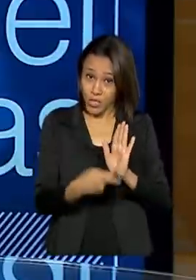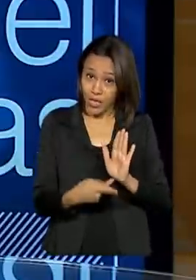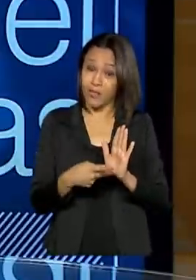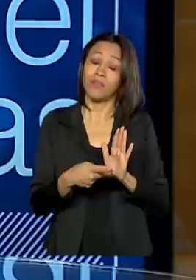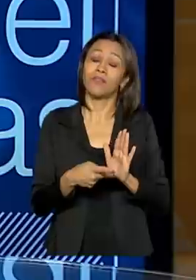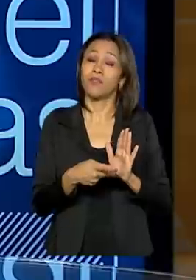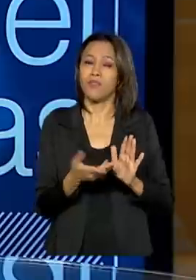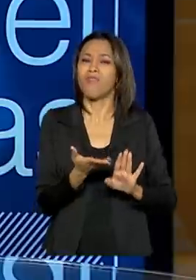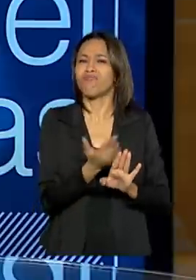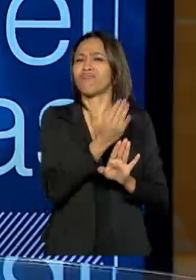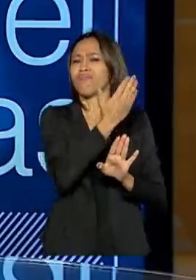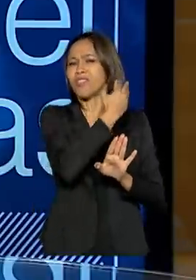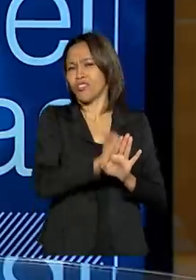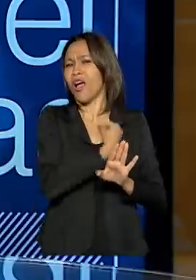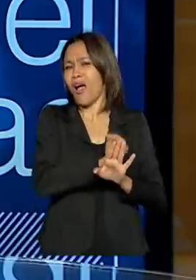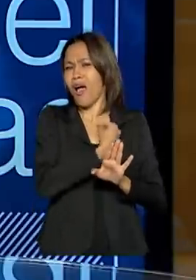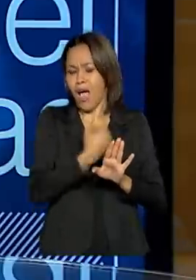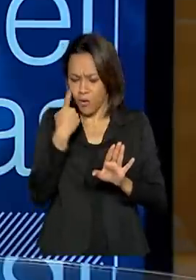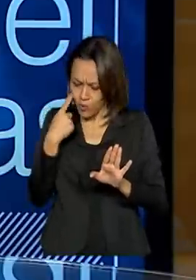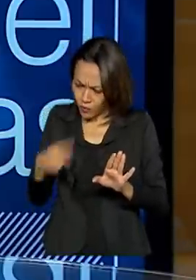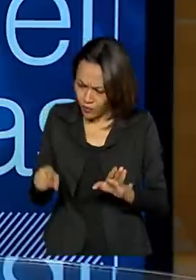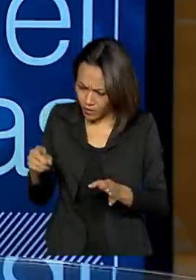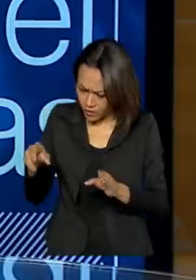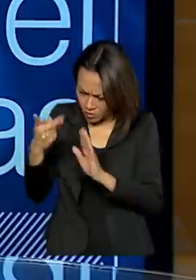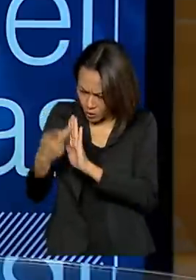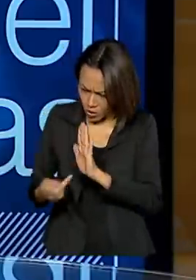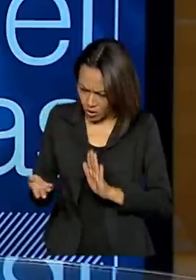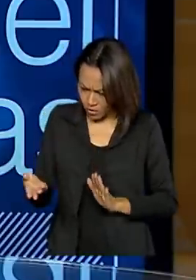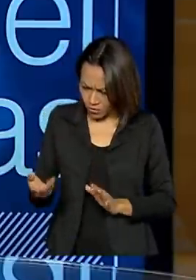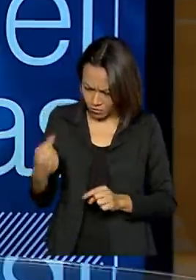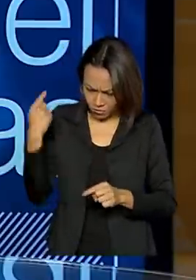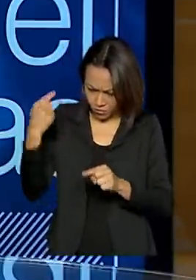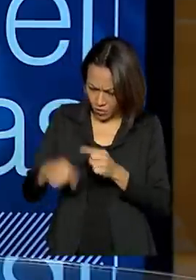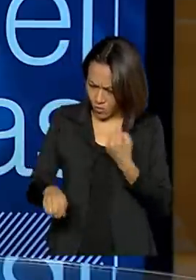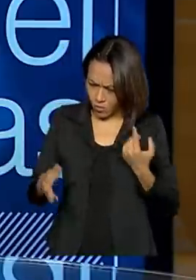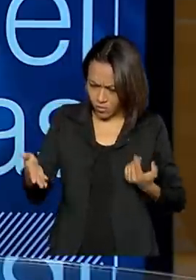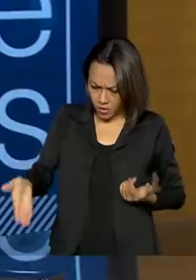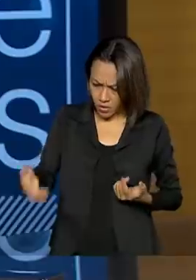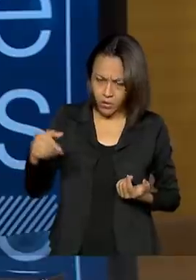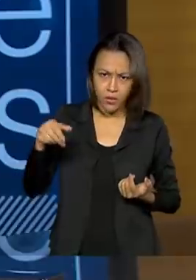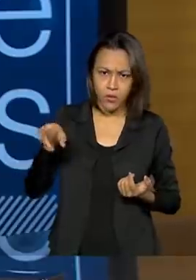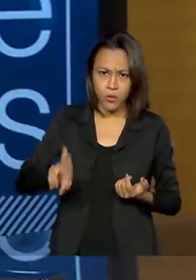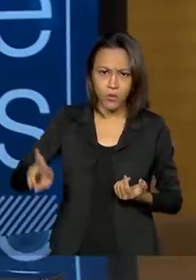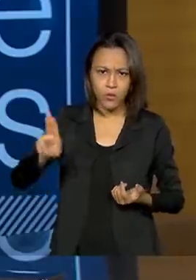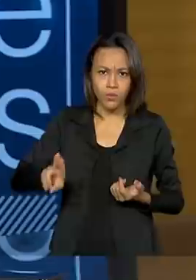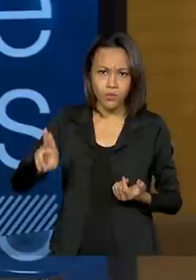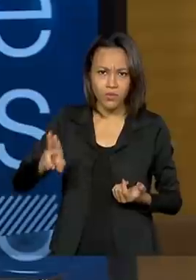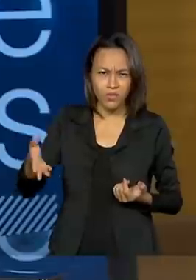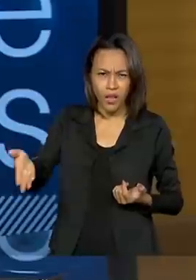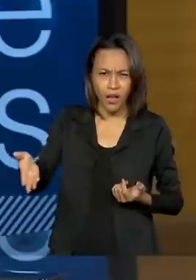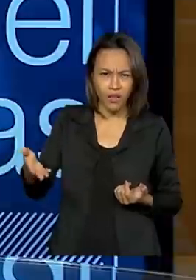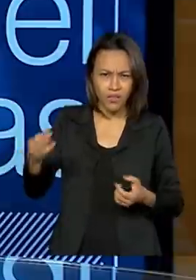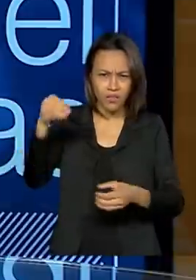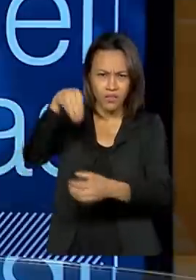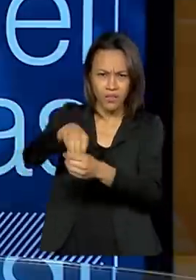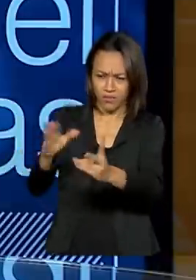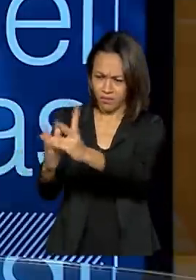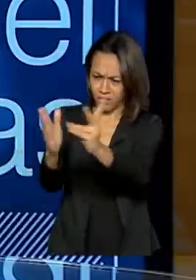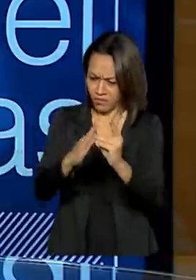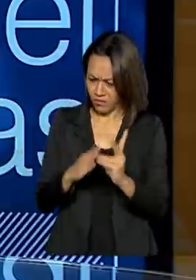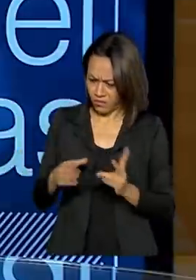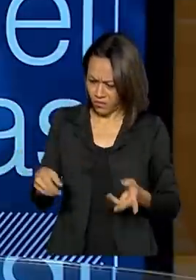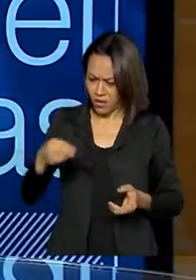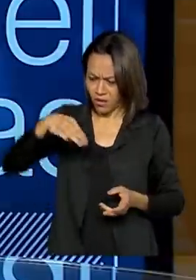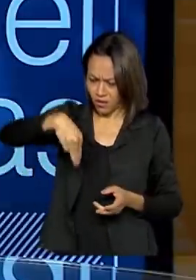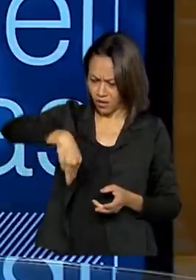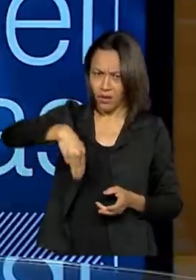quando eu cheguei na FUNAI e vi aquilo, falei, olha, isso aqui é inadmissível dentro de uma área indígena. O os indígenas vão fazer com criptomoedas? Primeiro que eles não têm